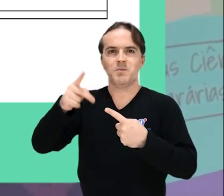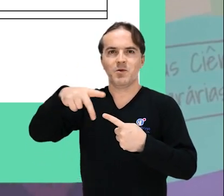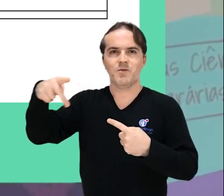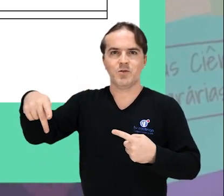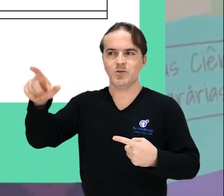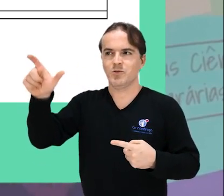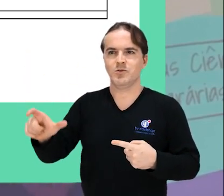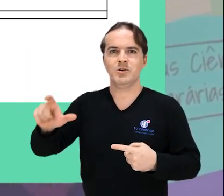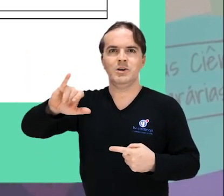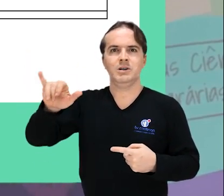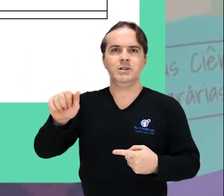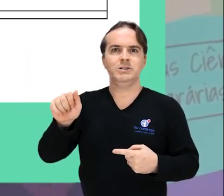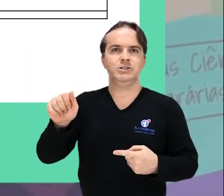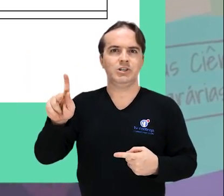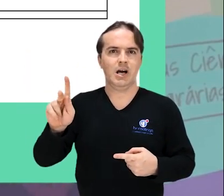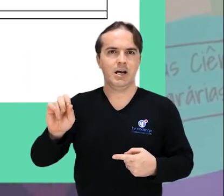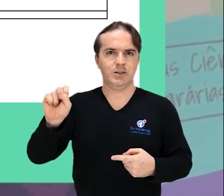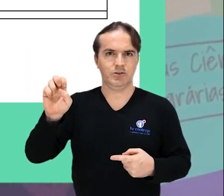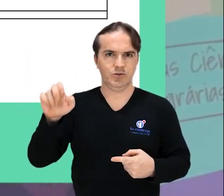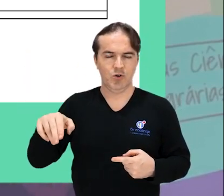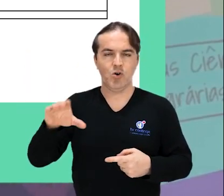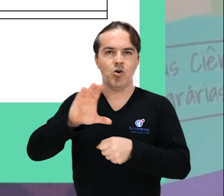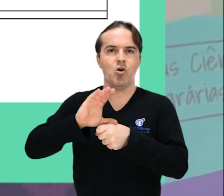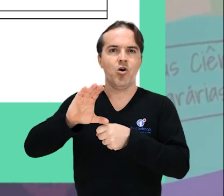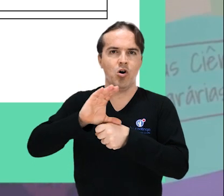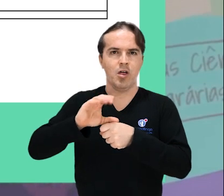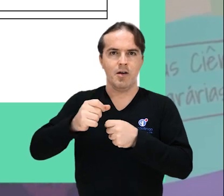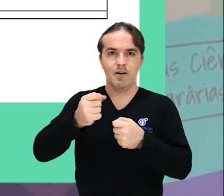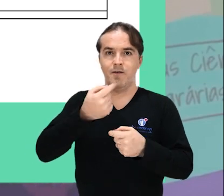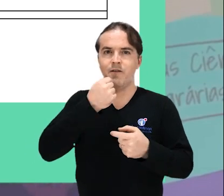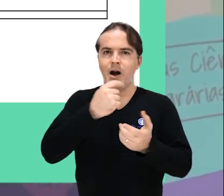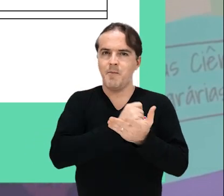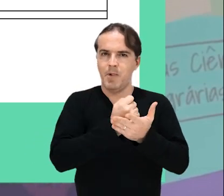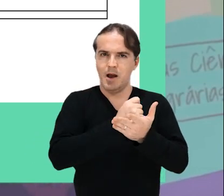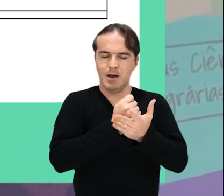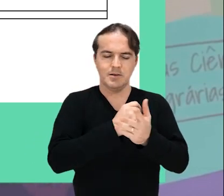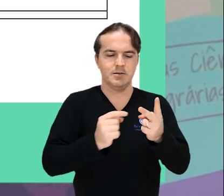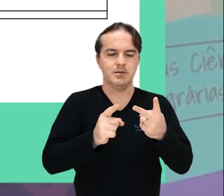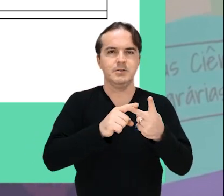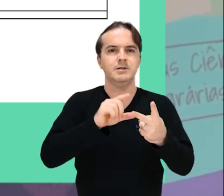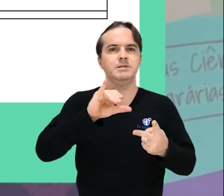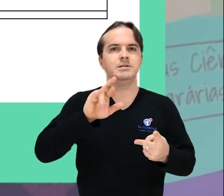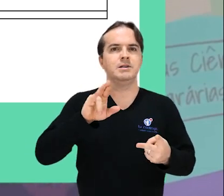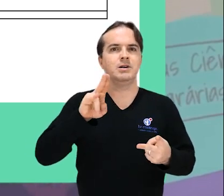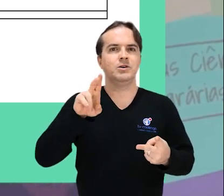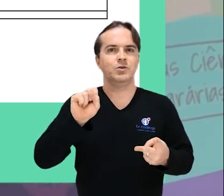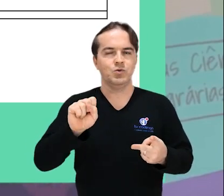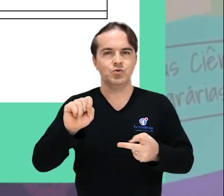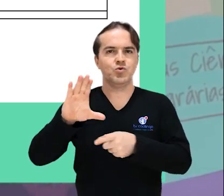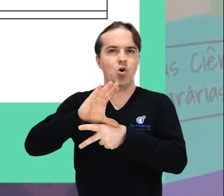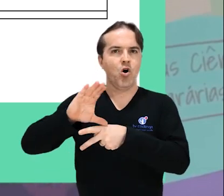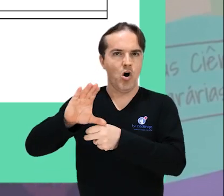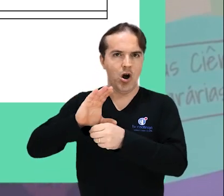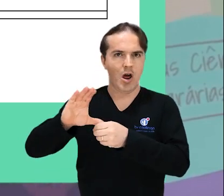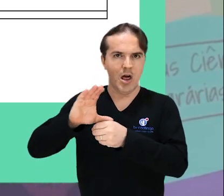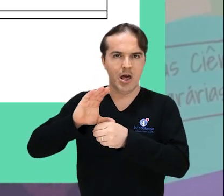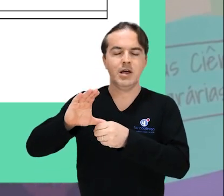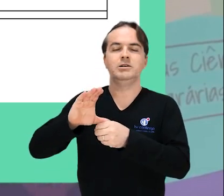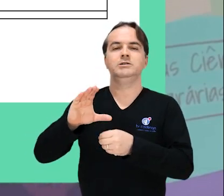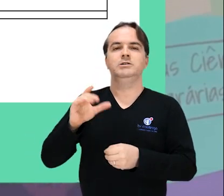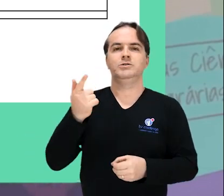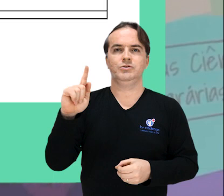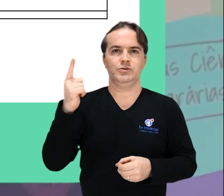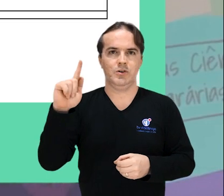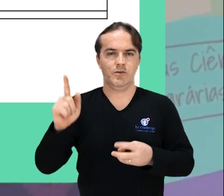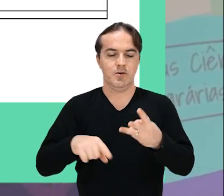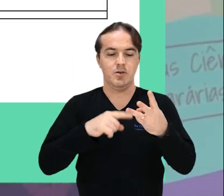Jackson Roberto Guedes, do Colegiado de Farmácia, Sirius Oliveira, do Colegiado de Geografia,